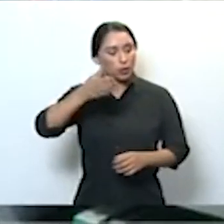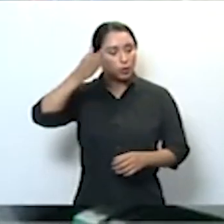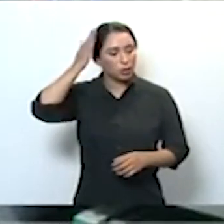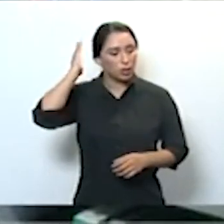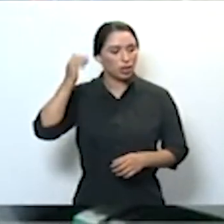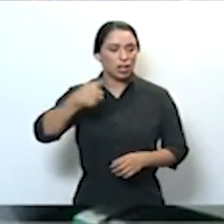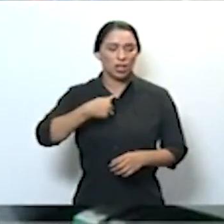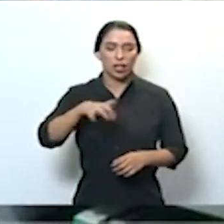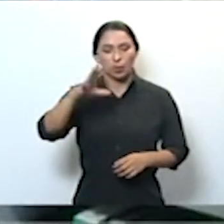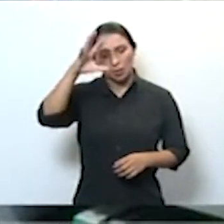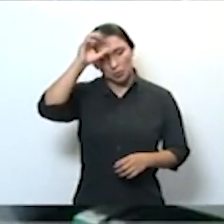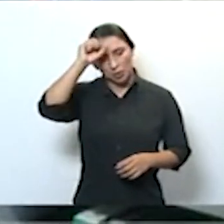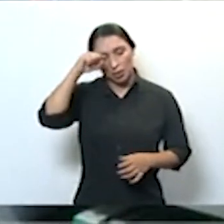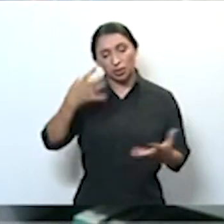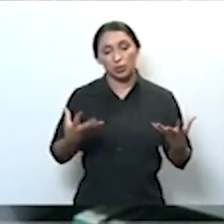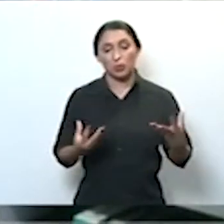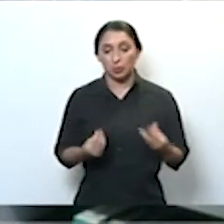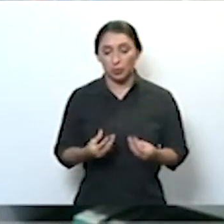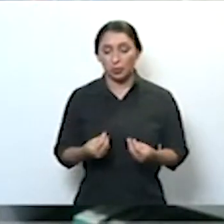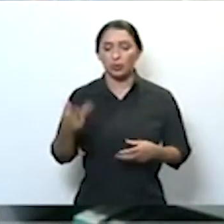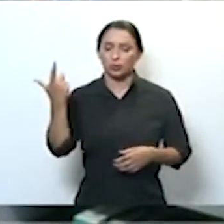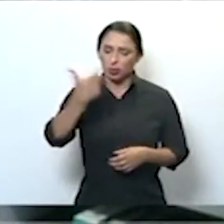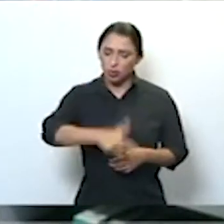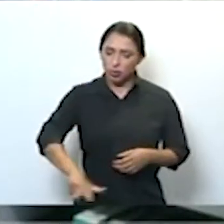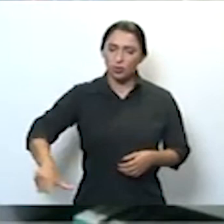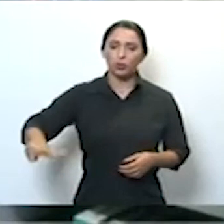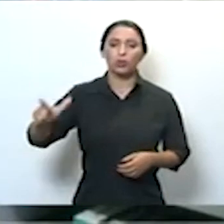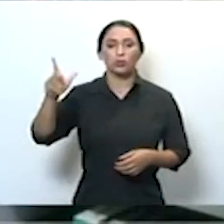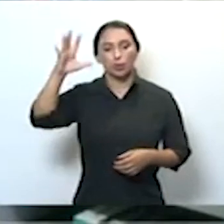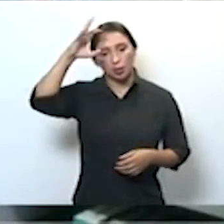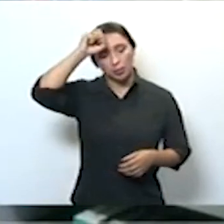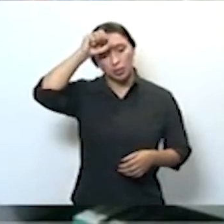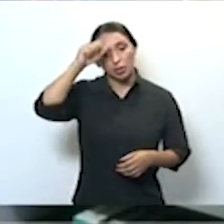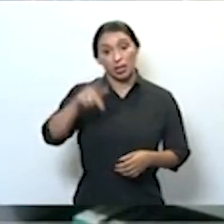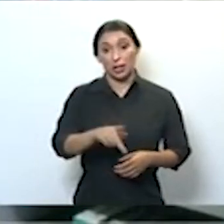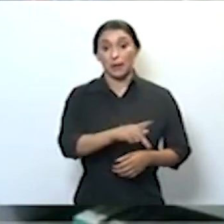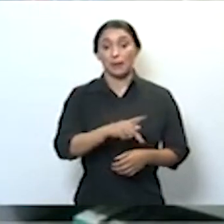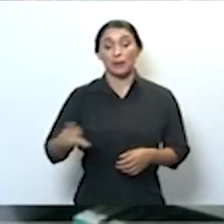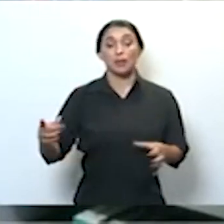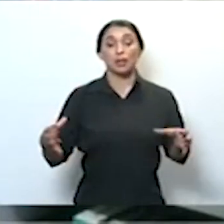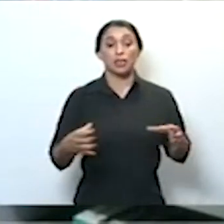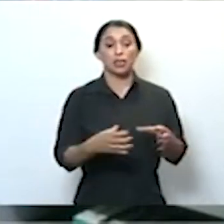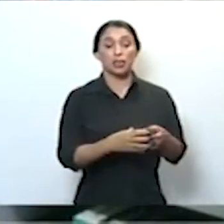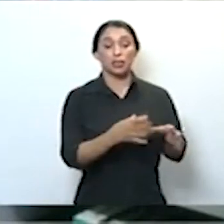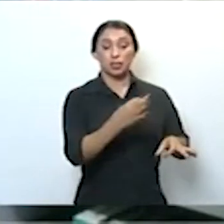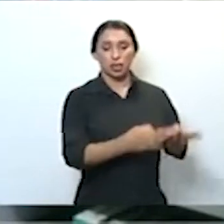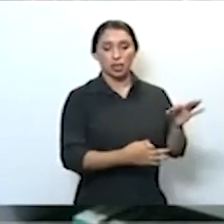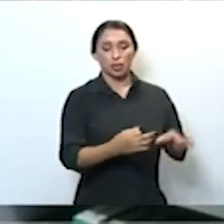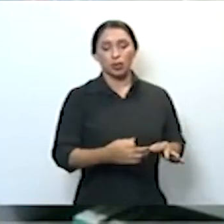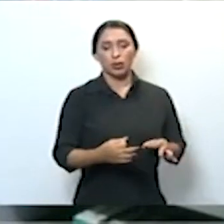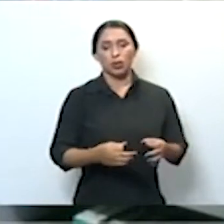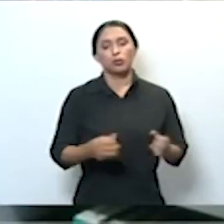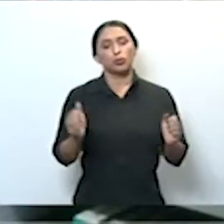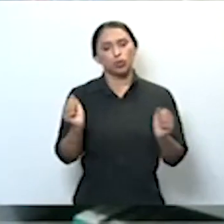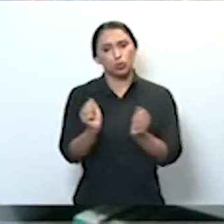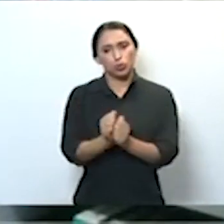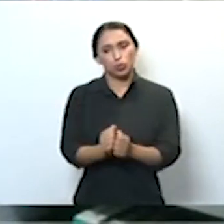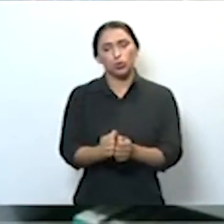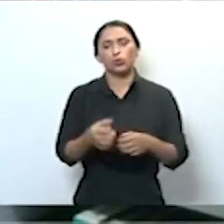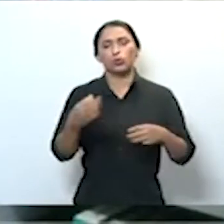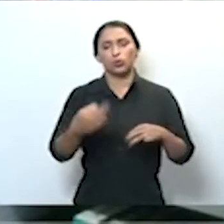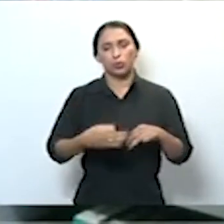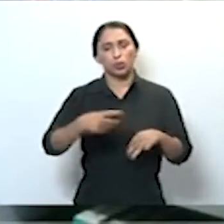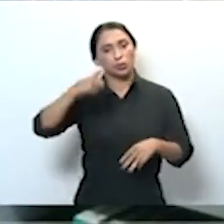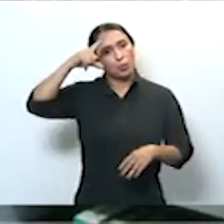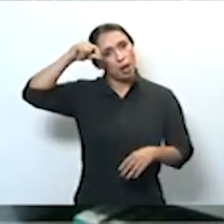aprendi e aprendo. E presidir essa turma com a presença de vossa excelência, do ministro Luiz Roberto